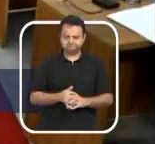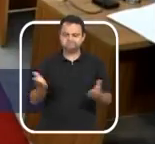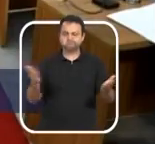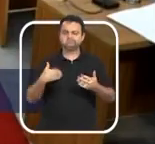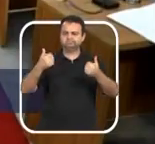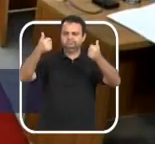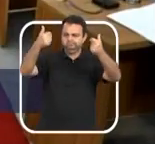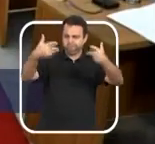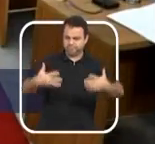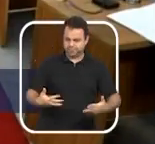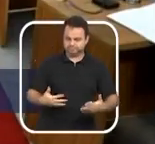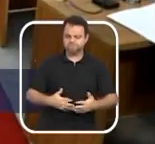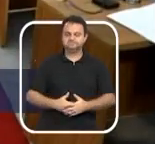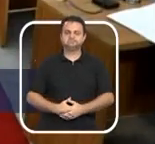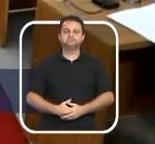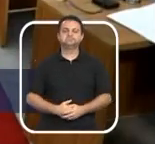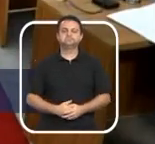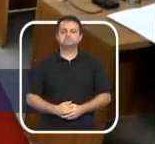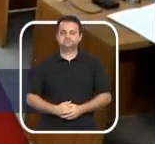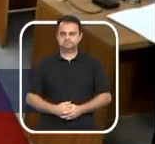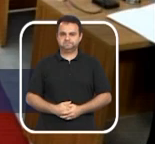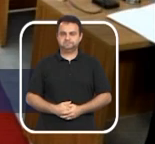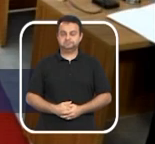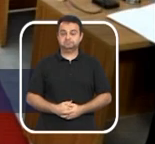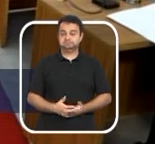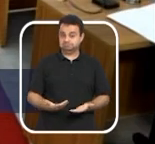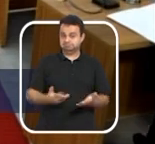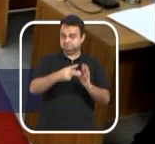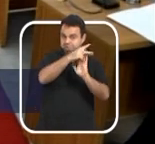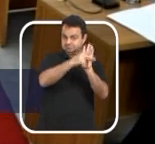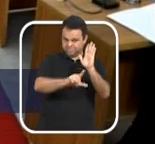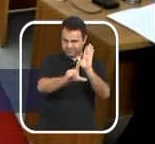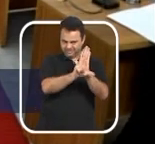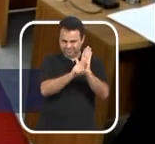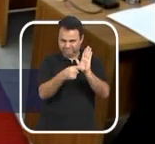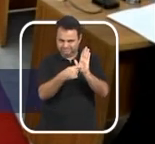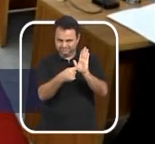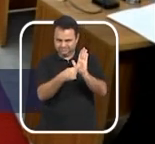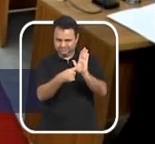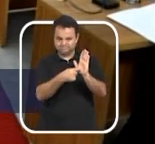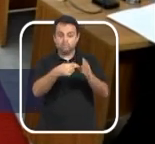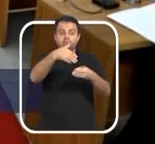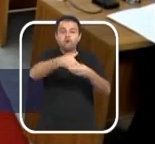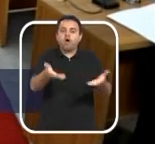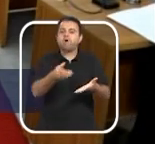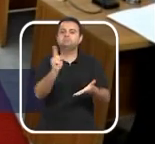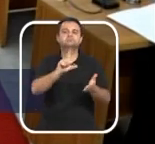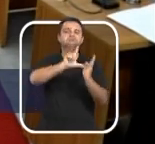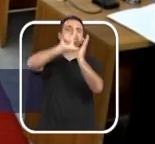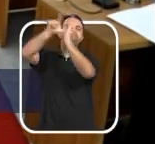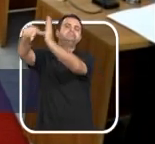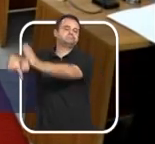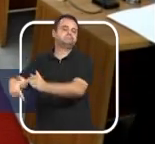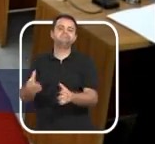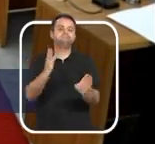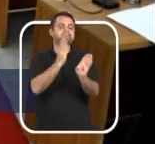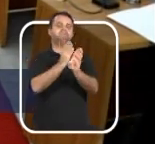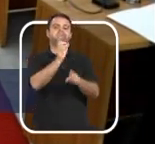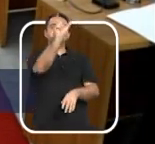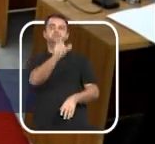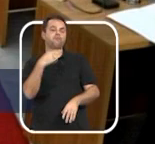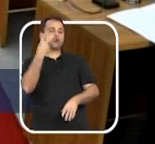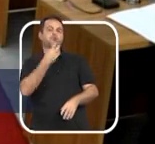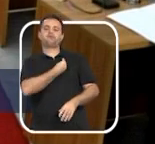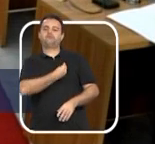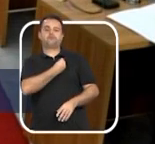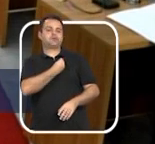ordinária de 2023. Um projeto de lei teve a votação prejudicada pela ausência do